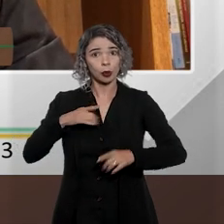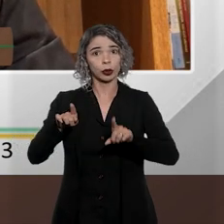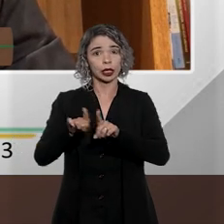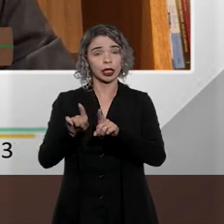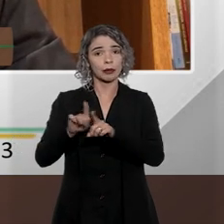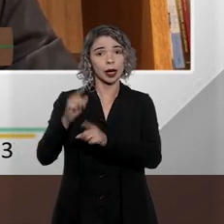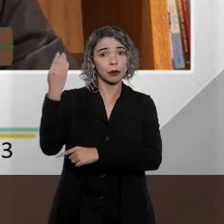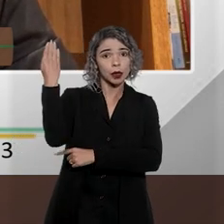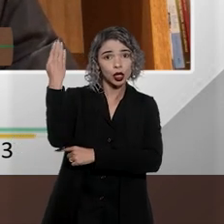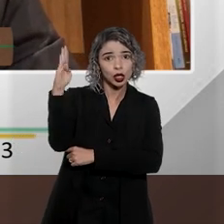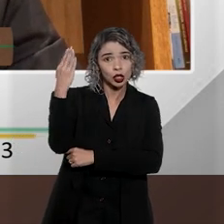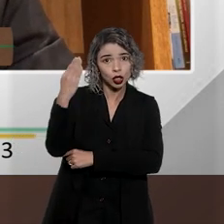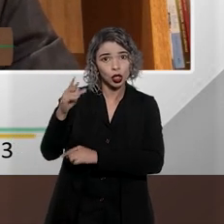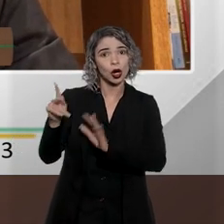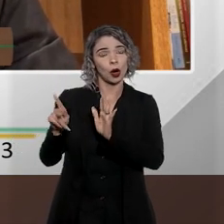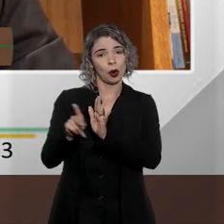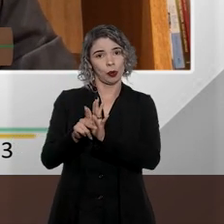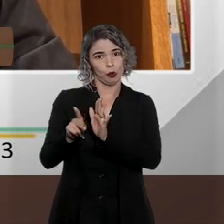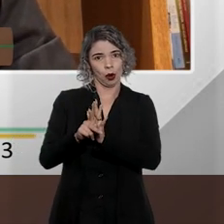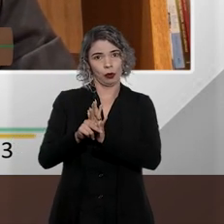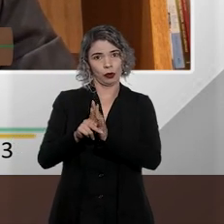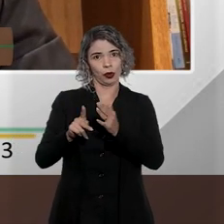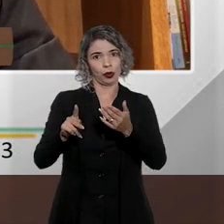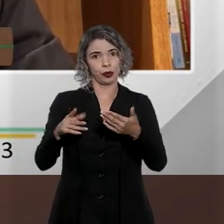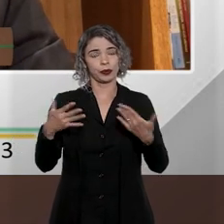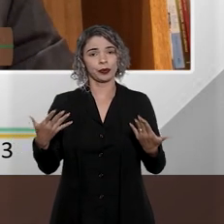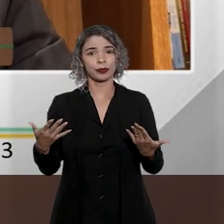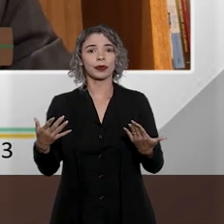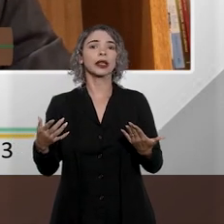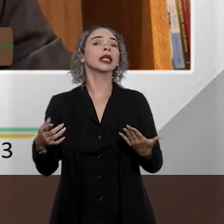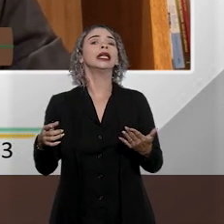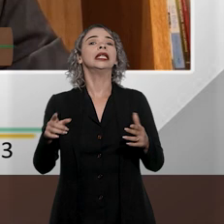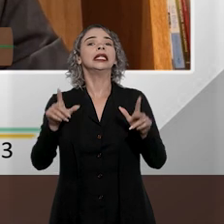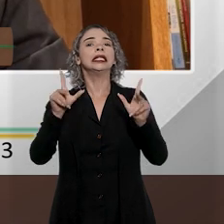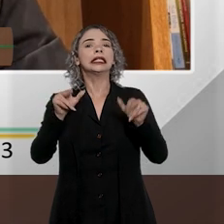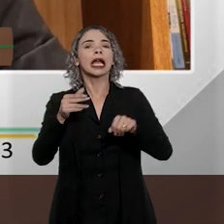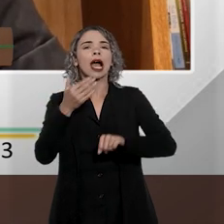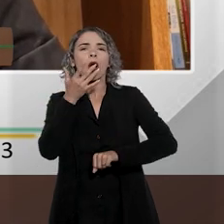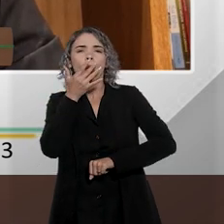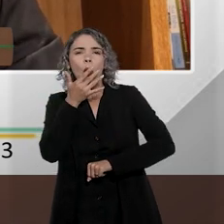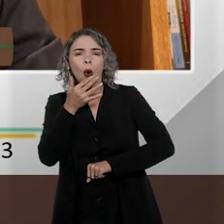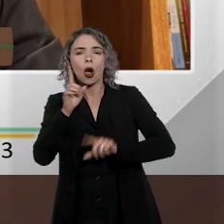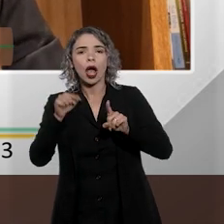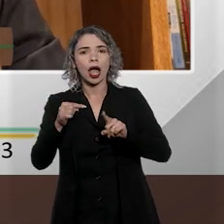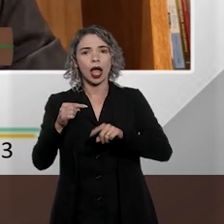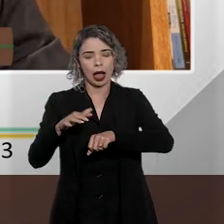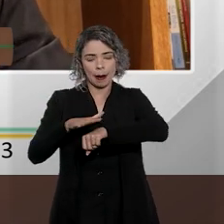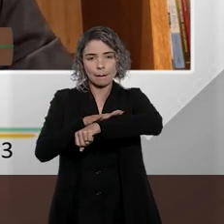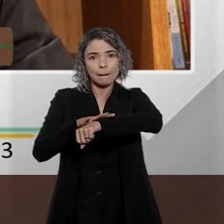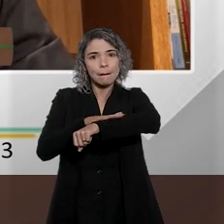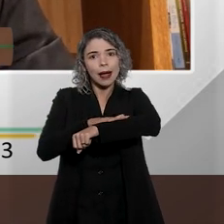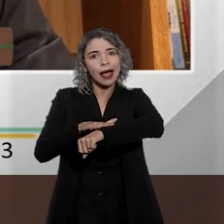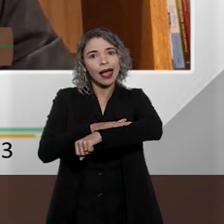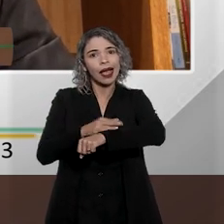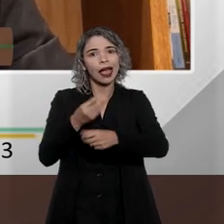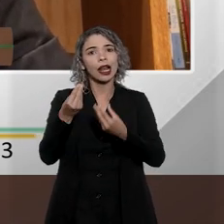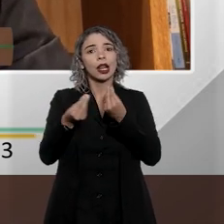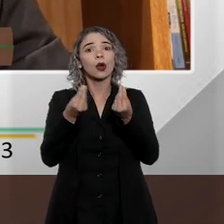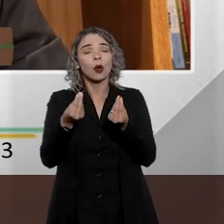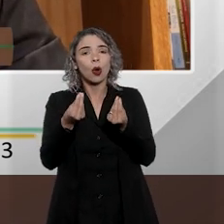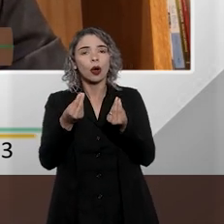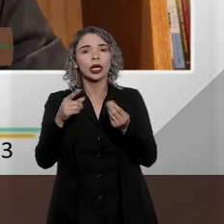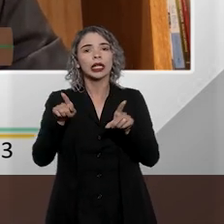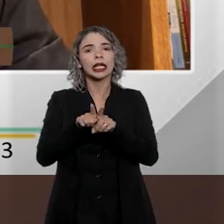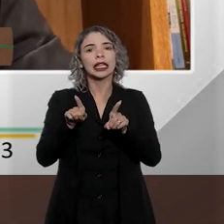fisiológicas, biológicas, fenotípicas e, por sua vez, cor, diria respeito a própria cor da pele e